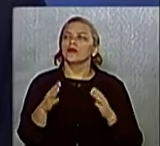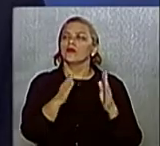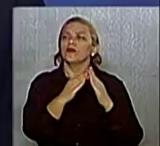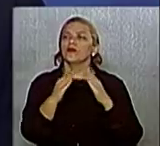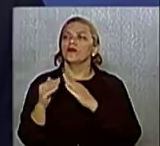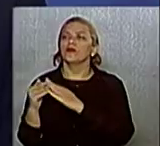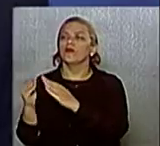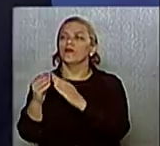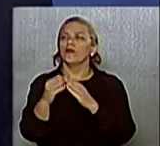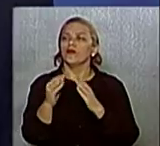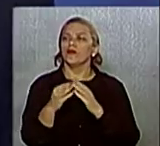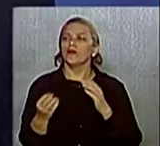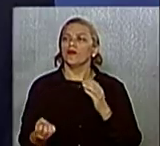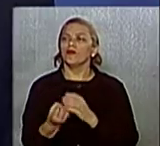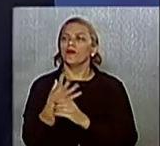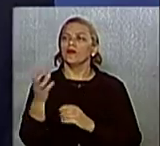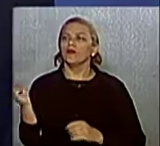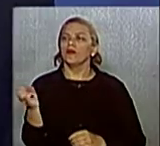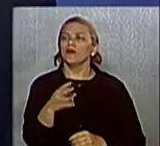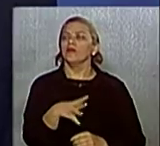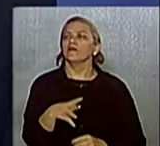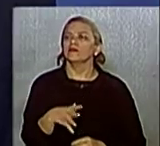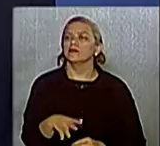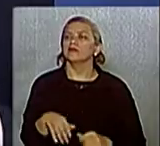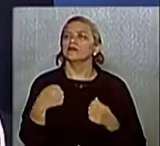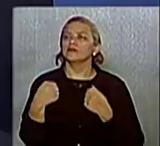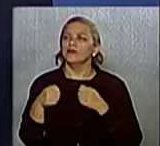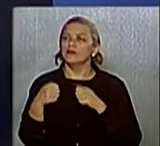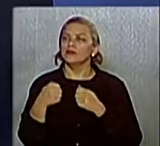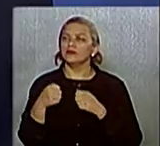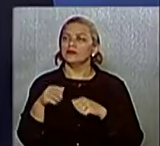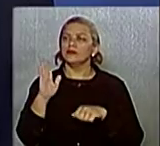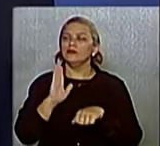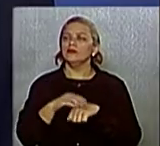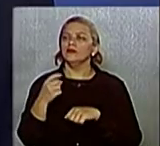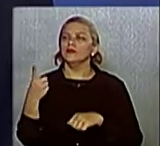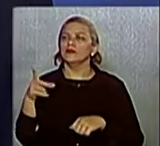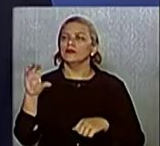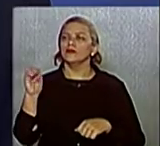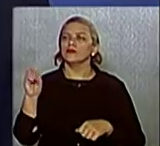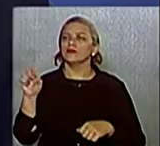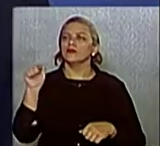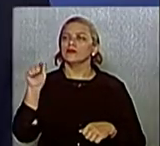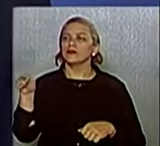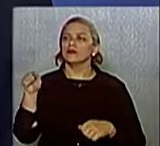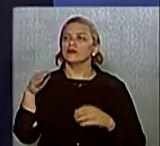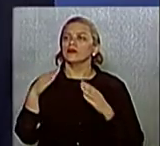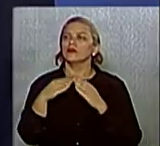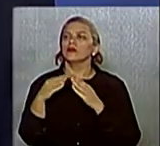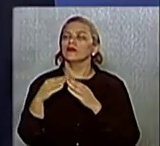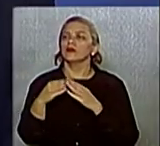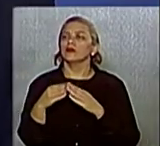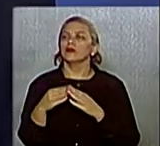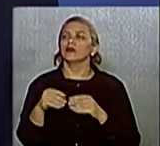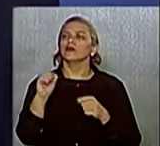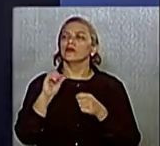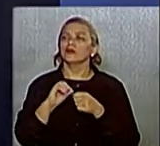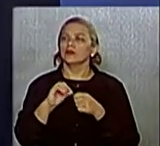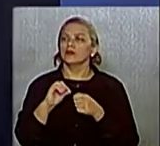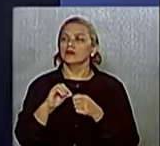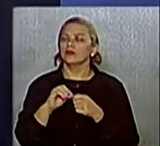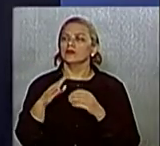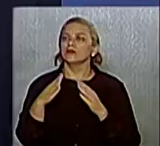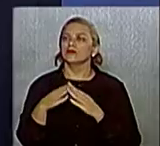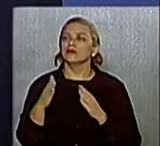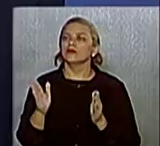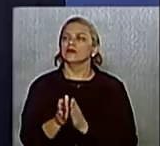moradias, porque Guaratinguetá tem um déficit habitacional de mais de 10 mil casas. Nós vamos fazer casas para pobres, para os